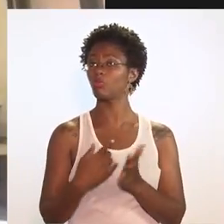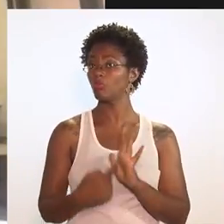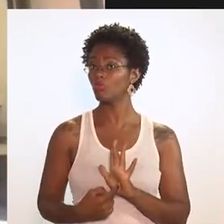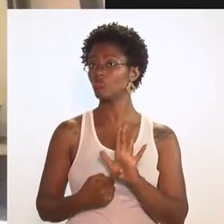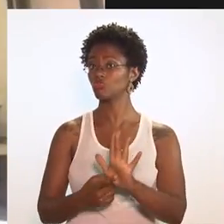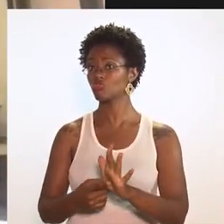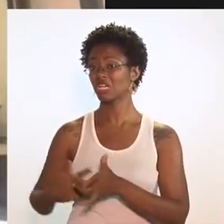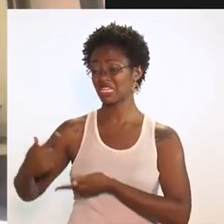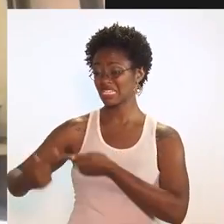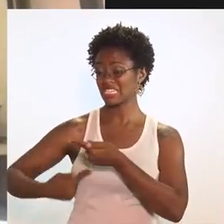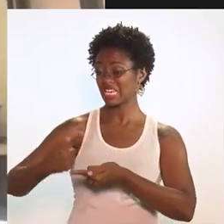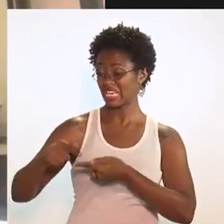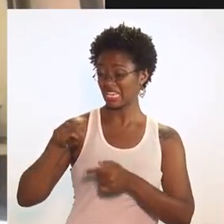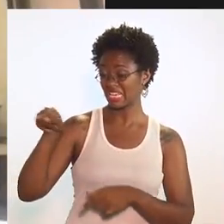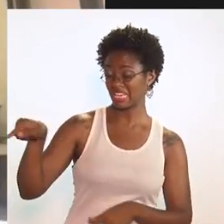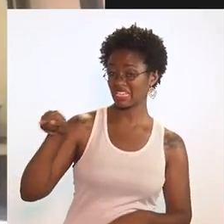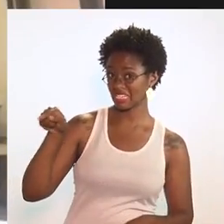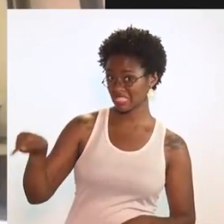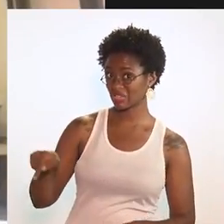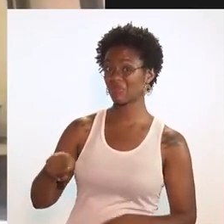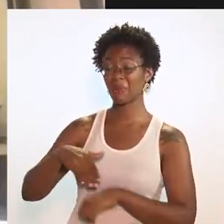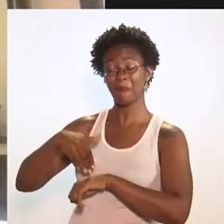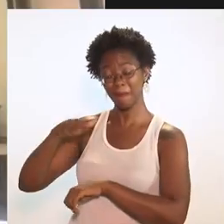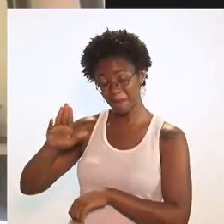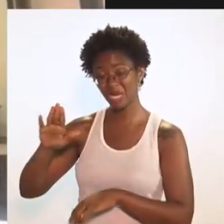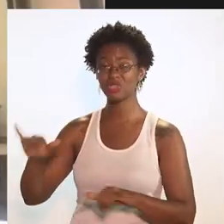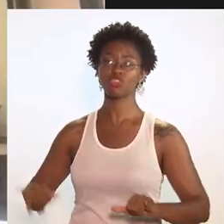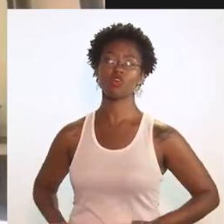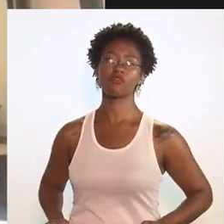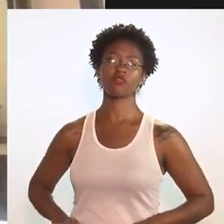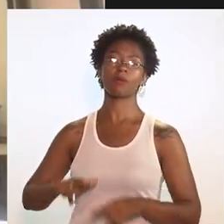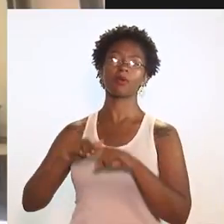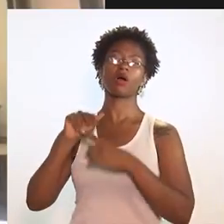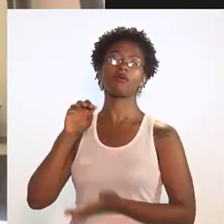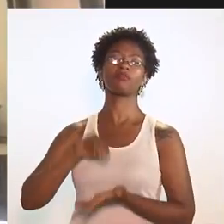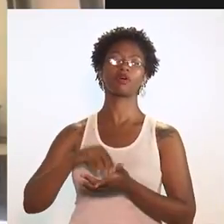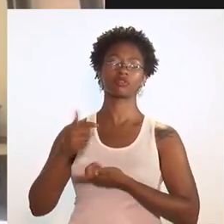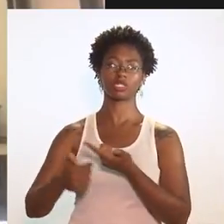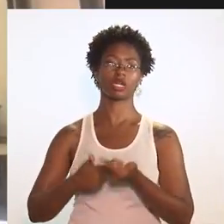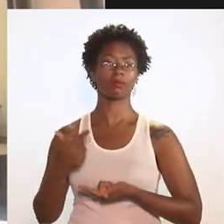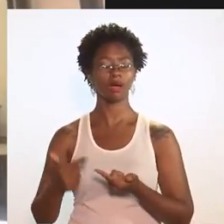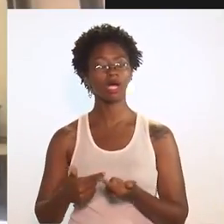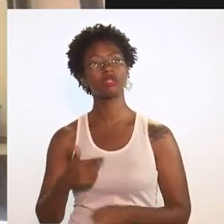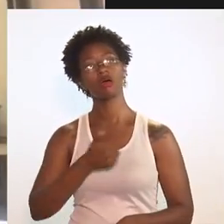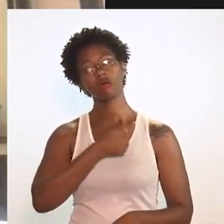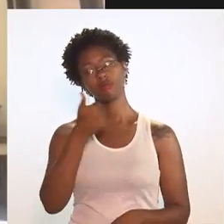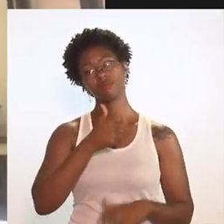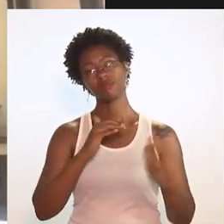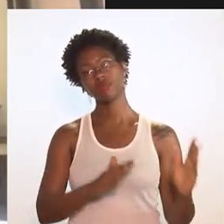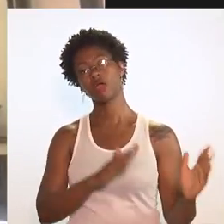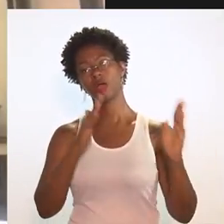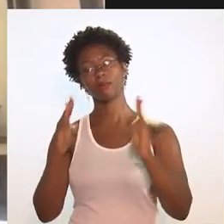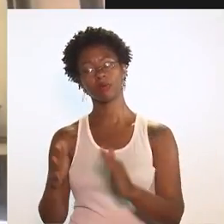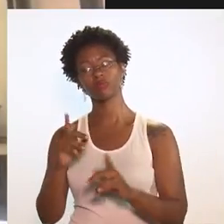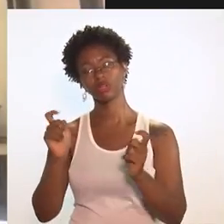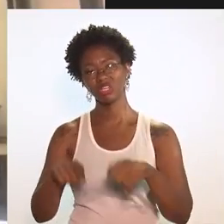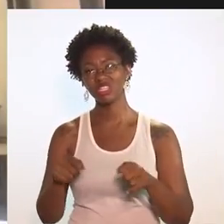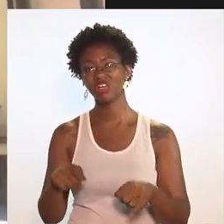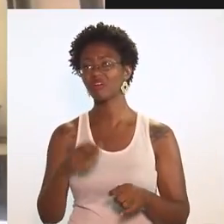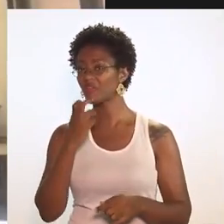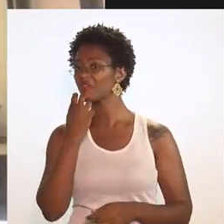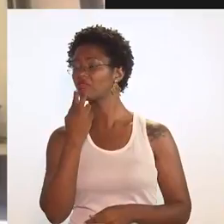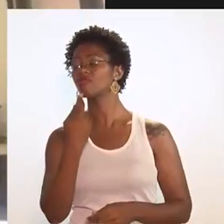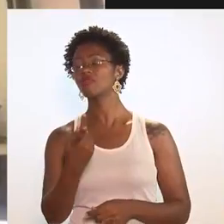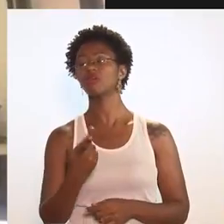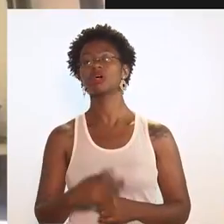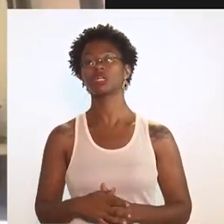geração foi a geração mais atingida pelo desemprego, num primeiro momento, de forma, digamos assim, um encaldo